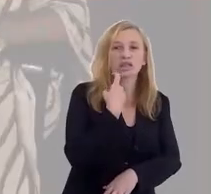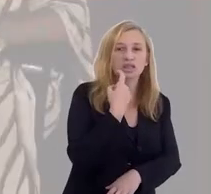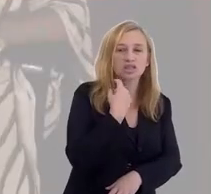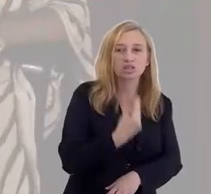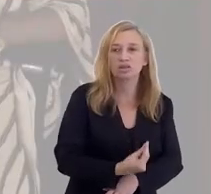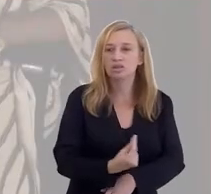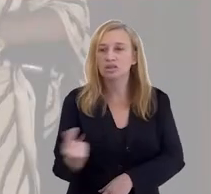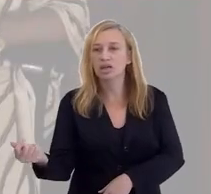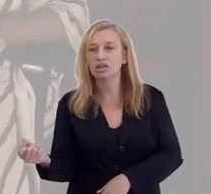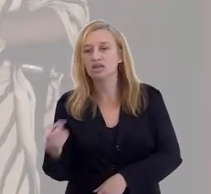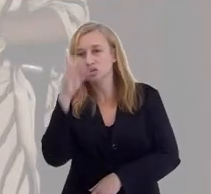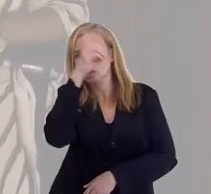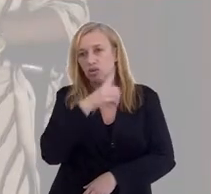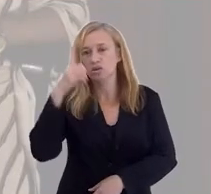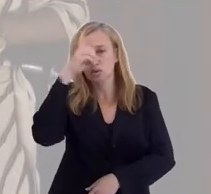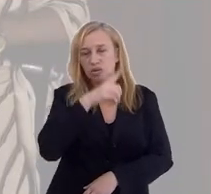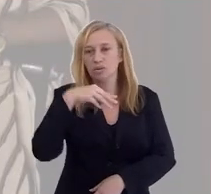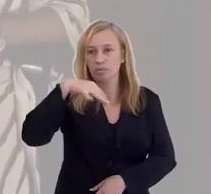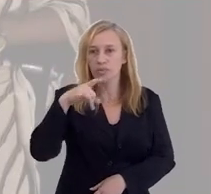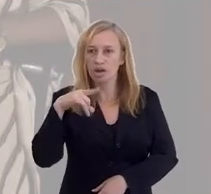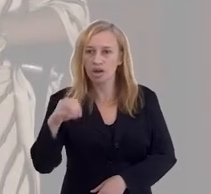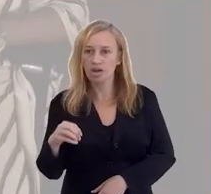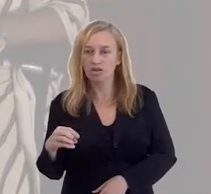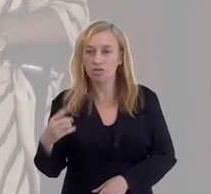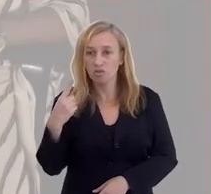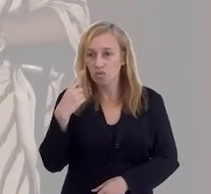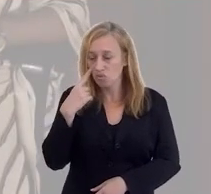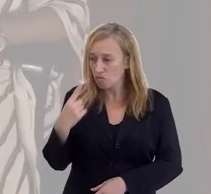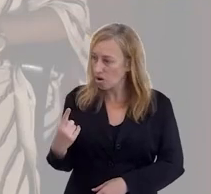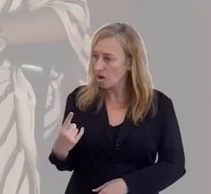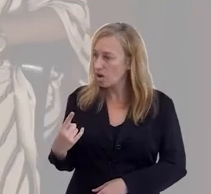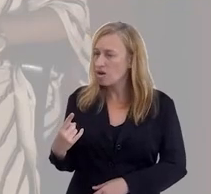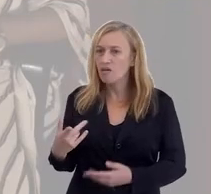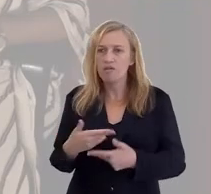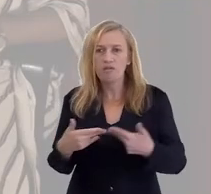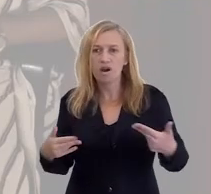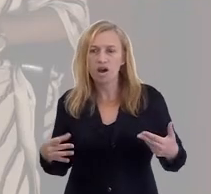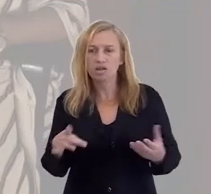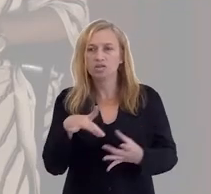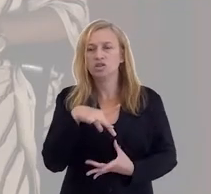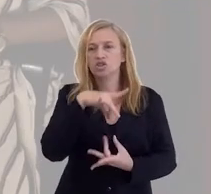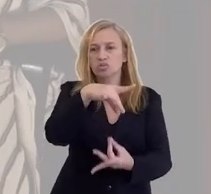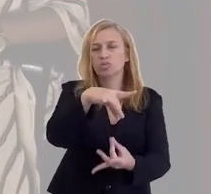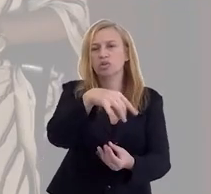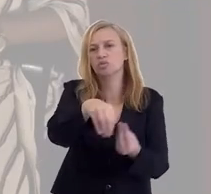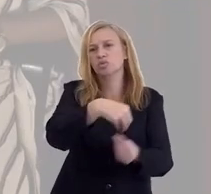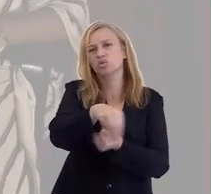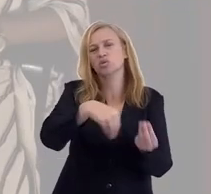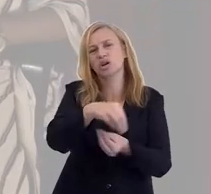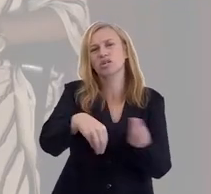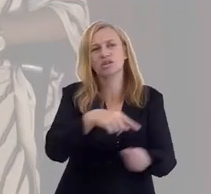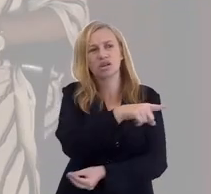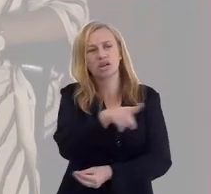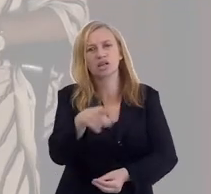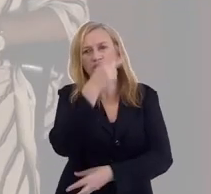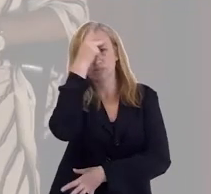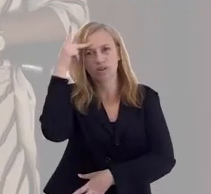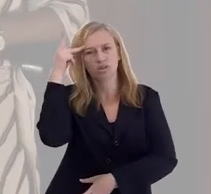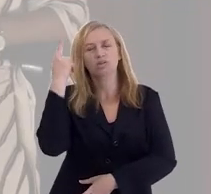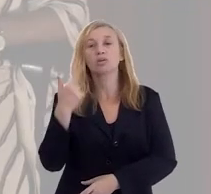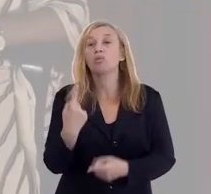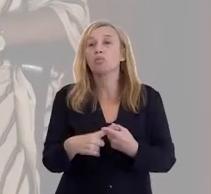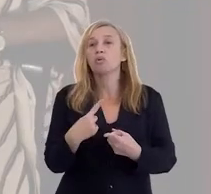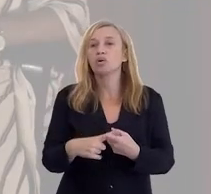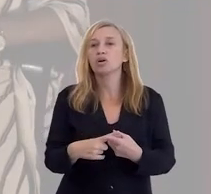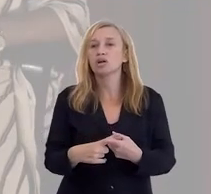sexta, só sai no domingo. quando os médiuns passam por aqui, a gente vê vários espíritos misturados àquelas pessoas.